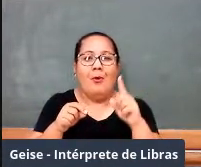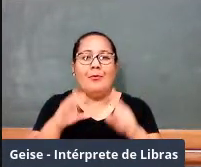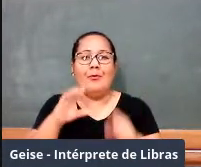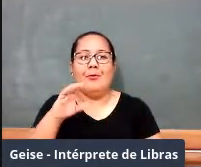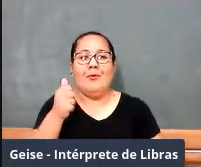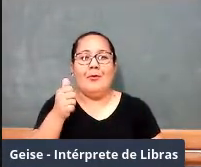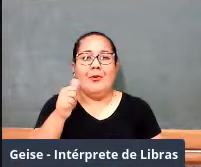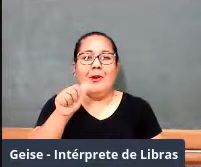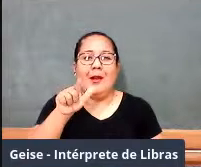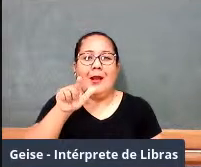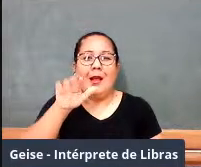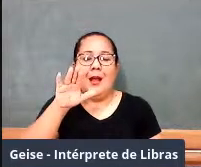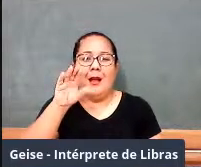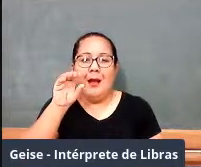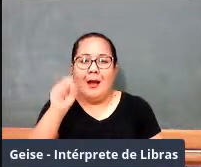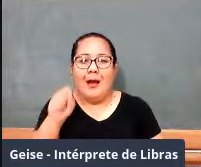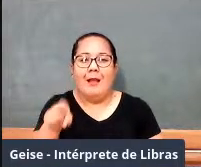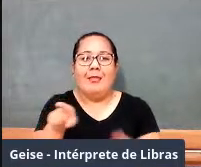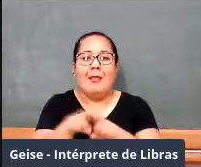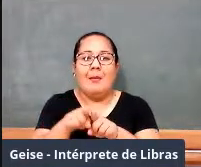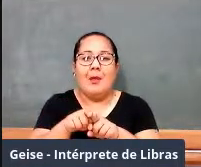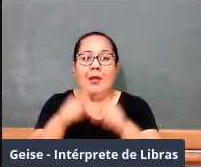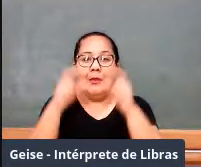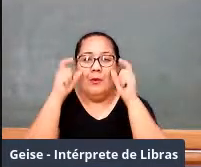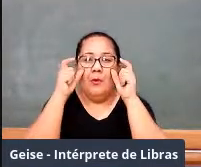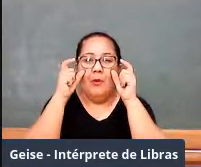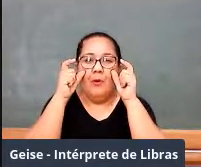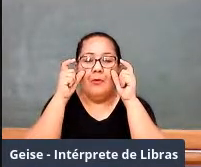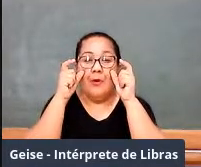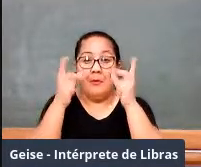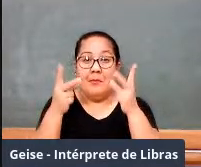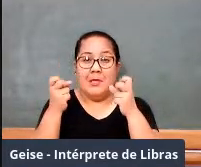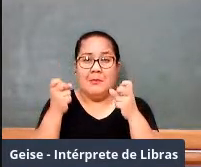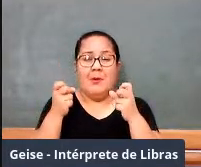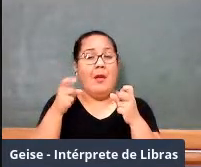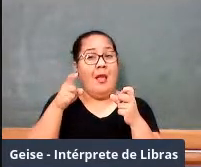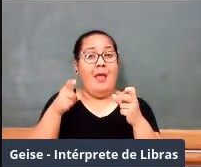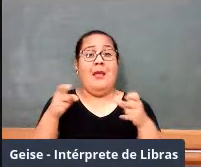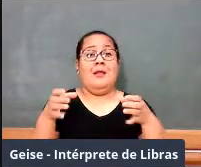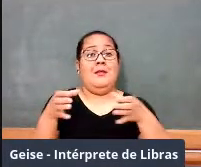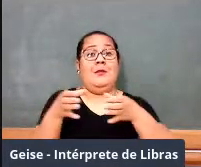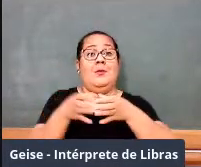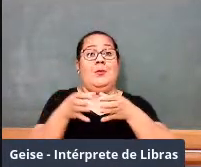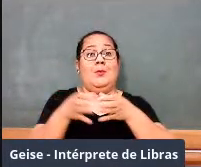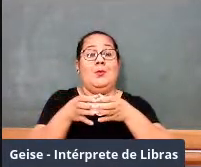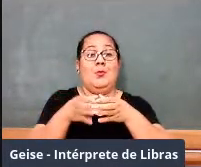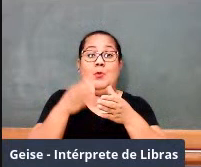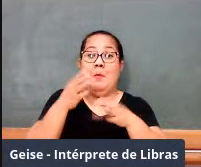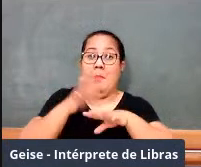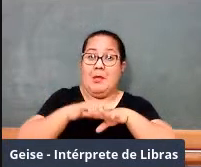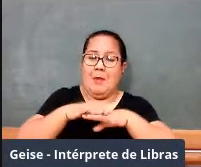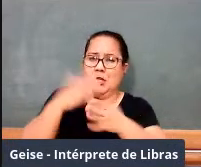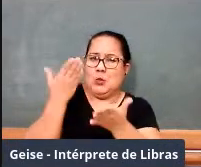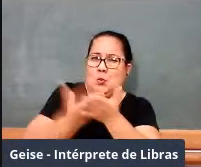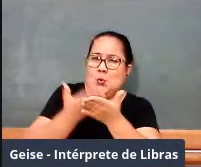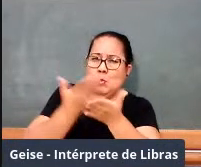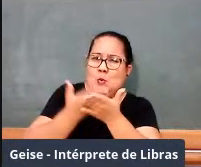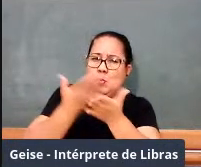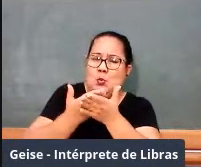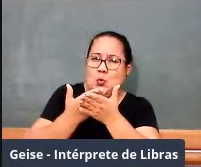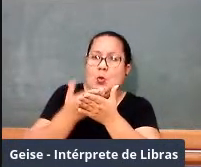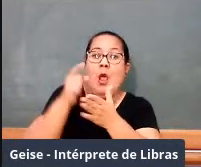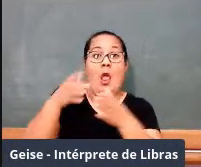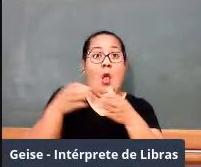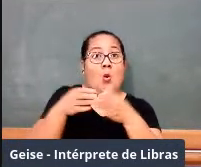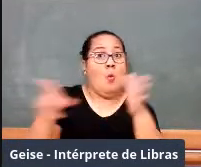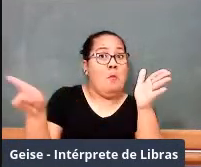o Jaci Monteiro de óculos, aí de perfil, quer dizer, eles montaram um grupo de estudos do ensino de matemática, a semelhança do